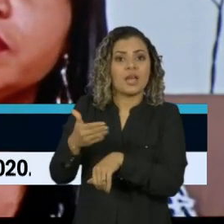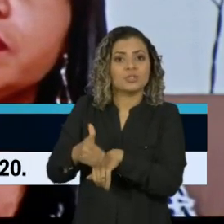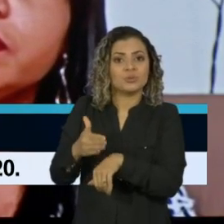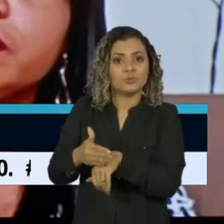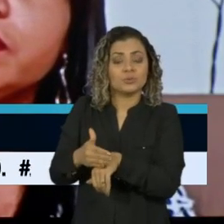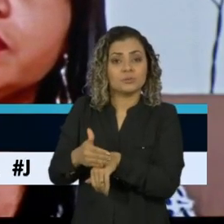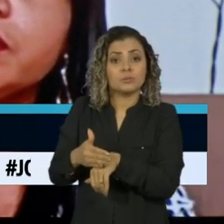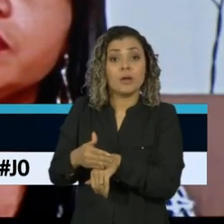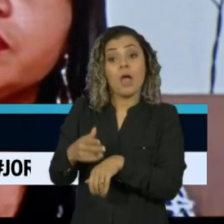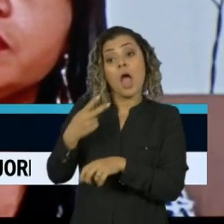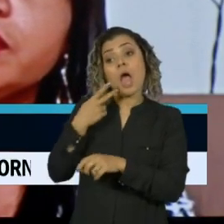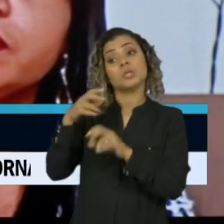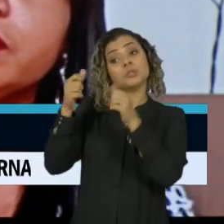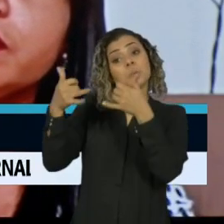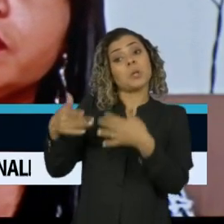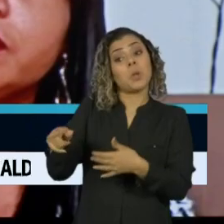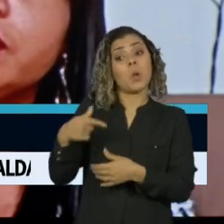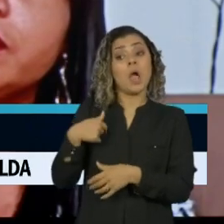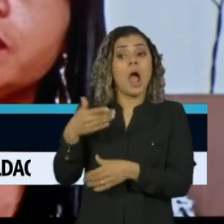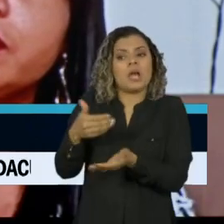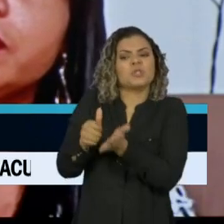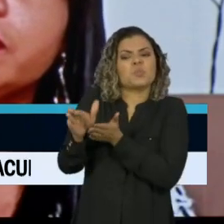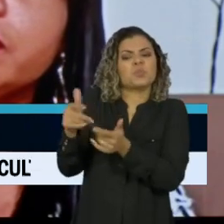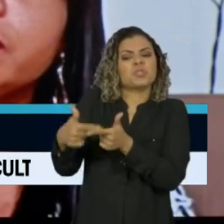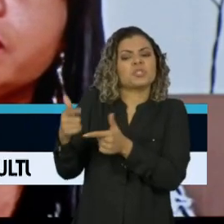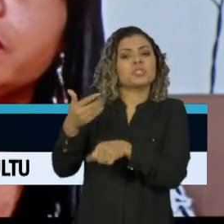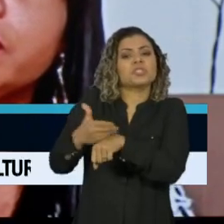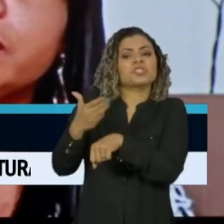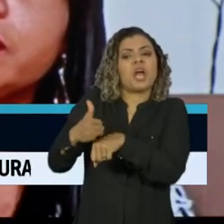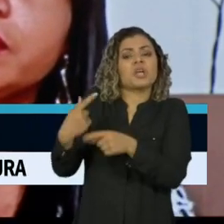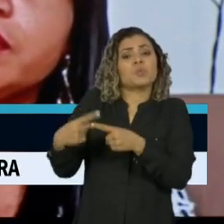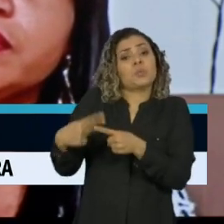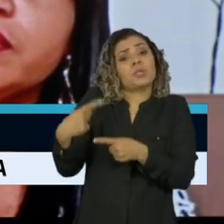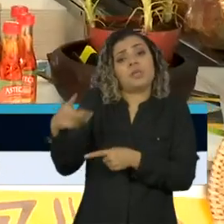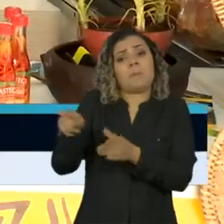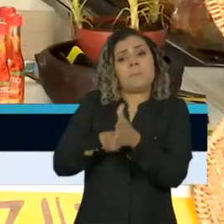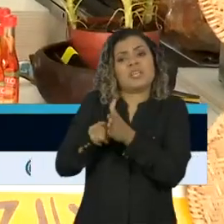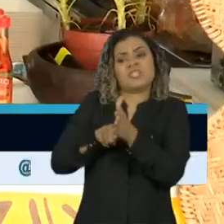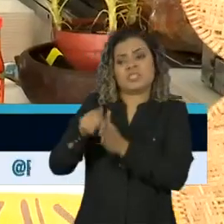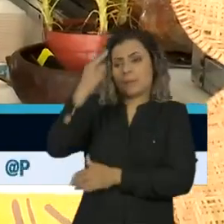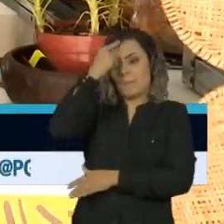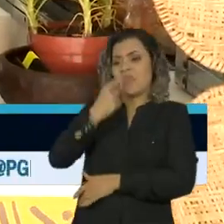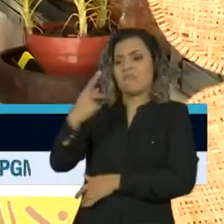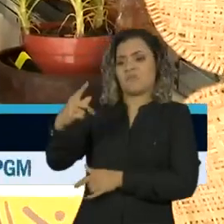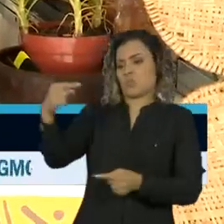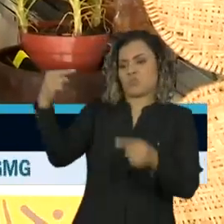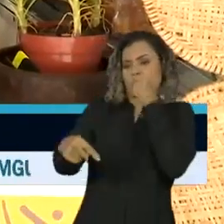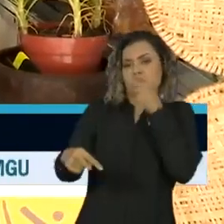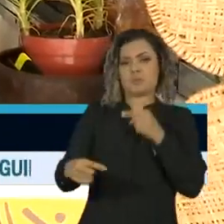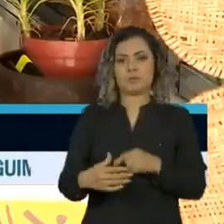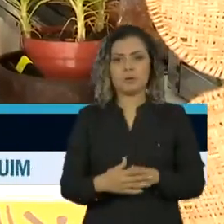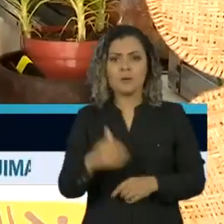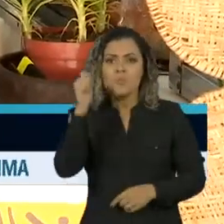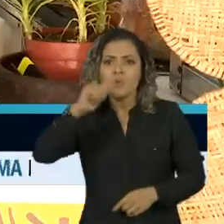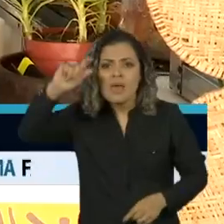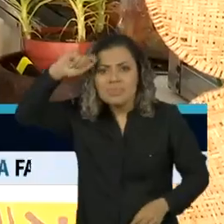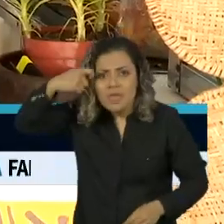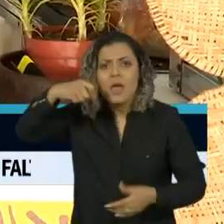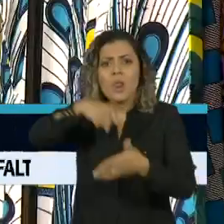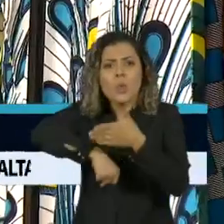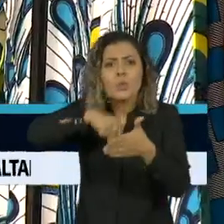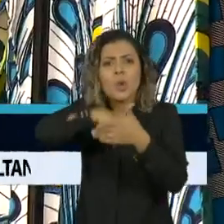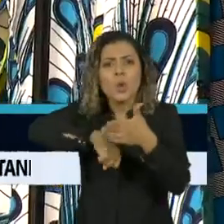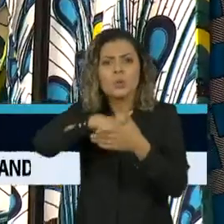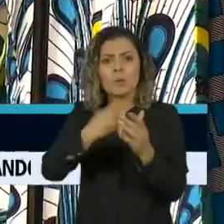a justificativa de que eu não tinha perfil de pesquisadora. As mulheres negras lutam para romper o